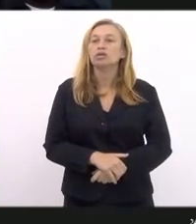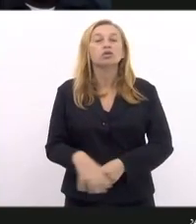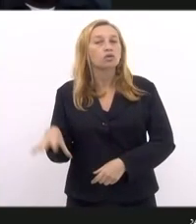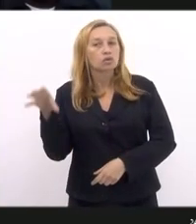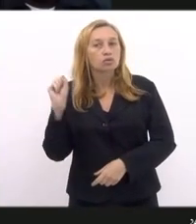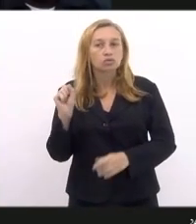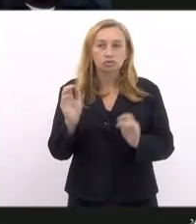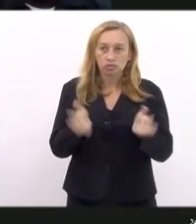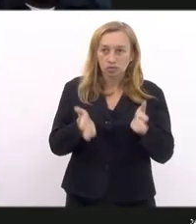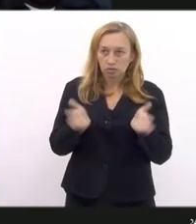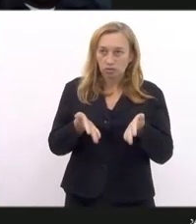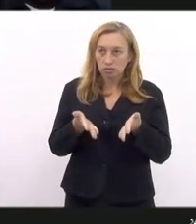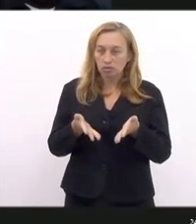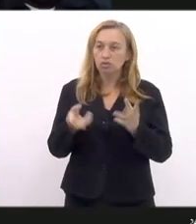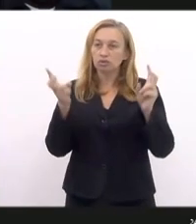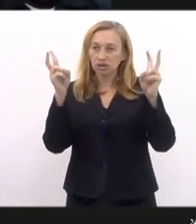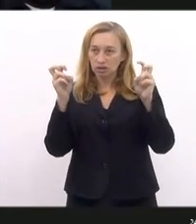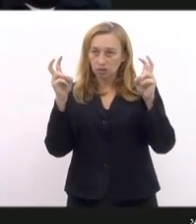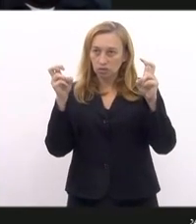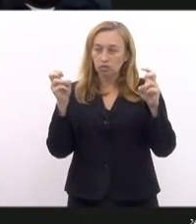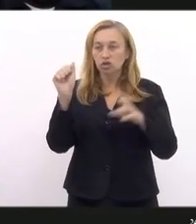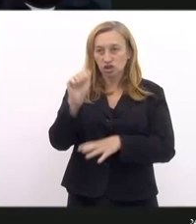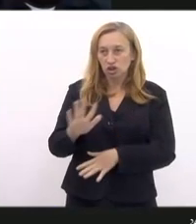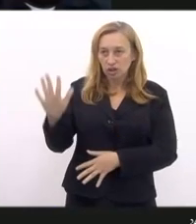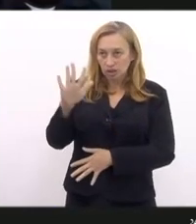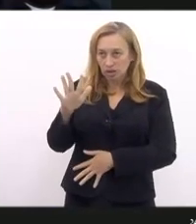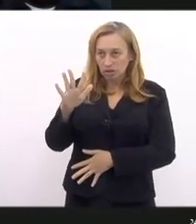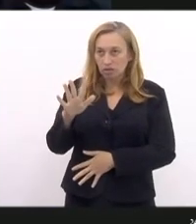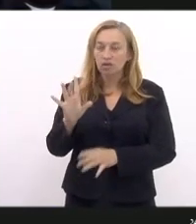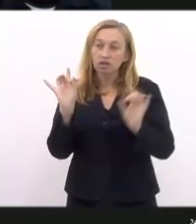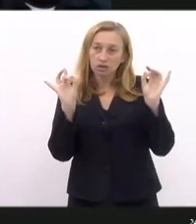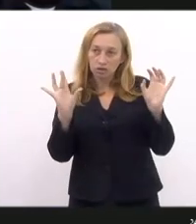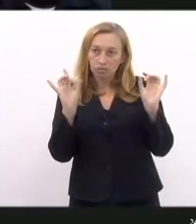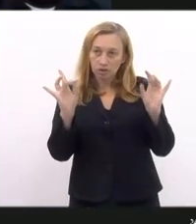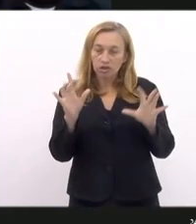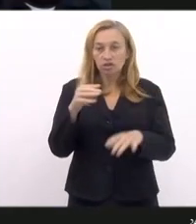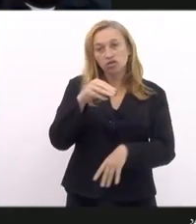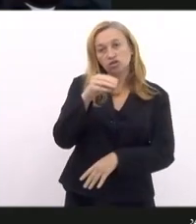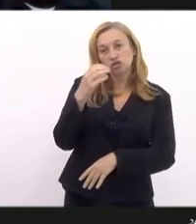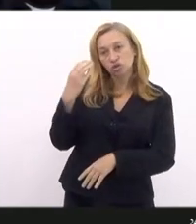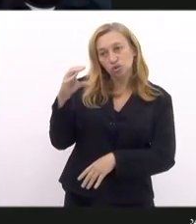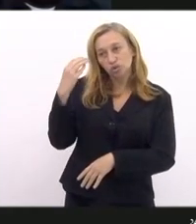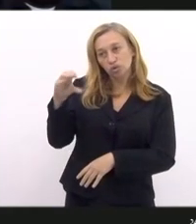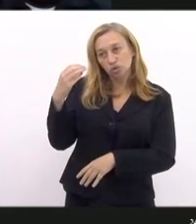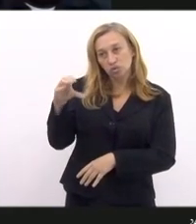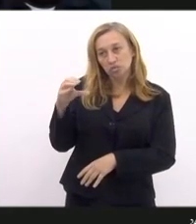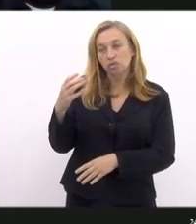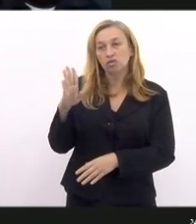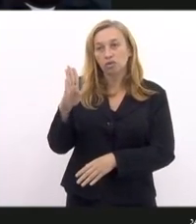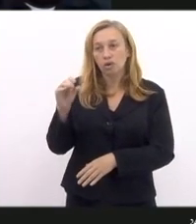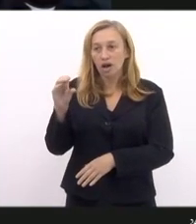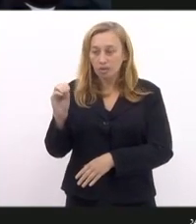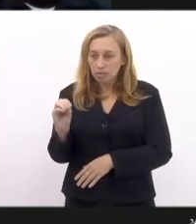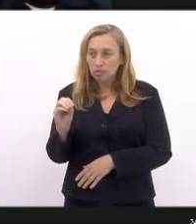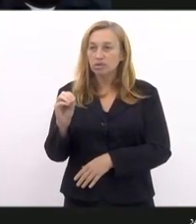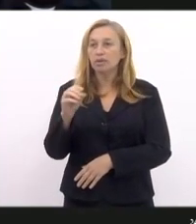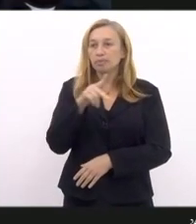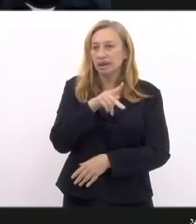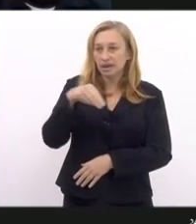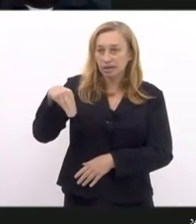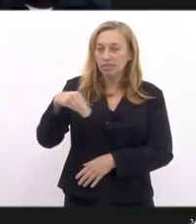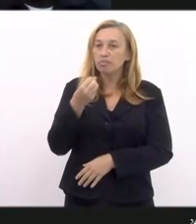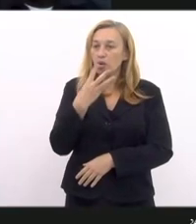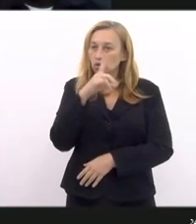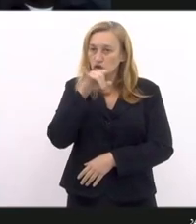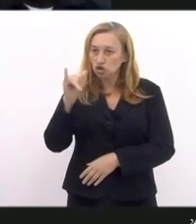vocês sobre esses casos em geral e, especial, o de Niterói, que foi um cabo da PM. Bom